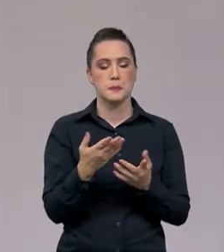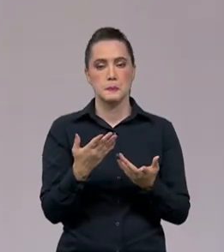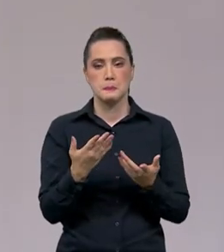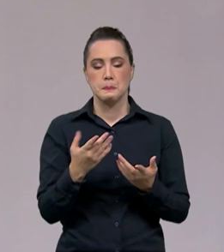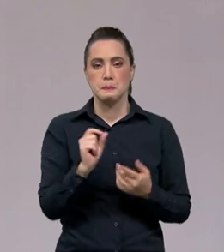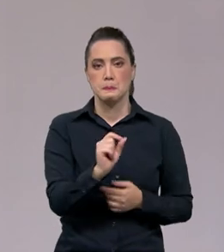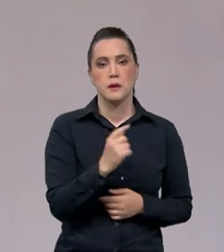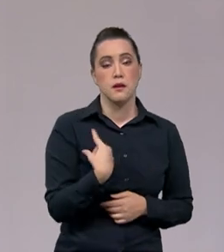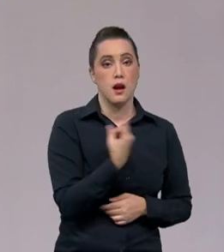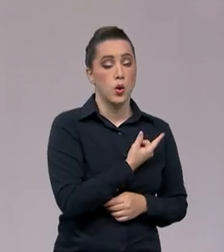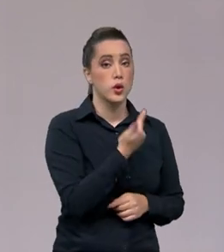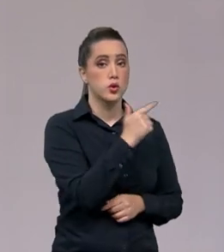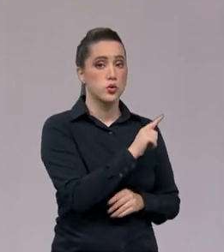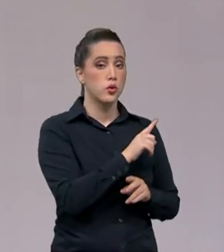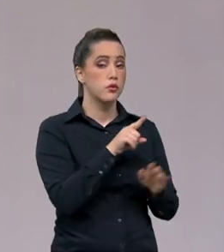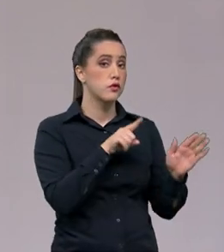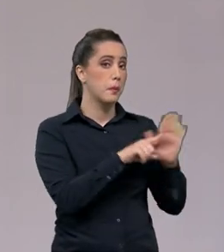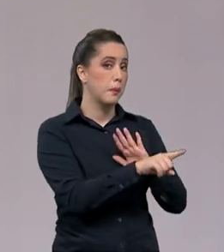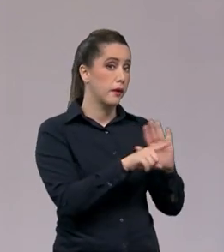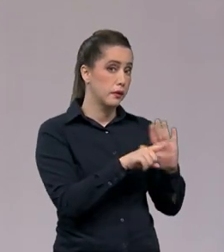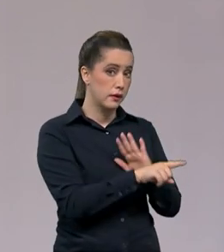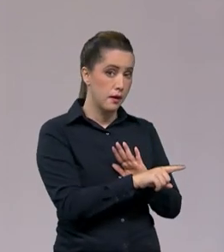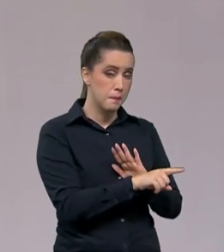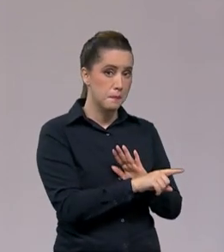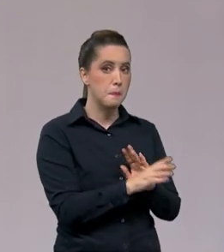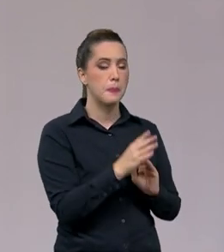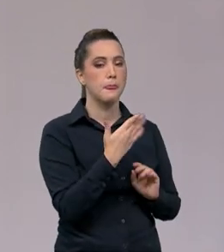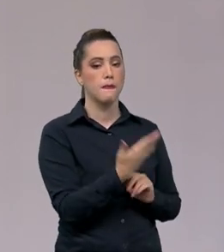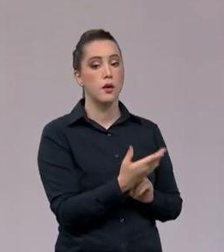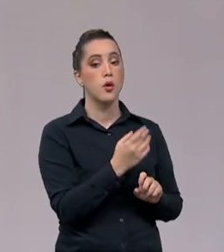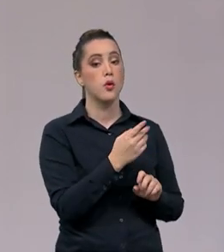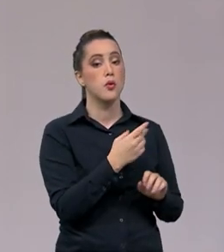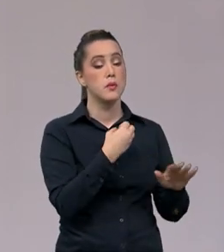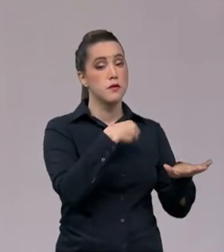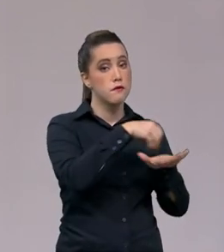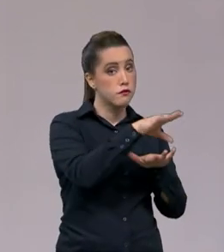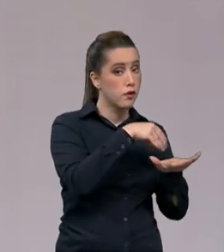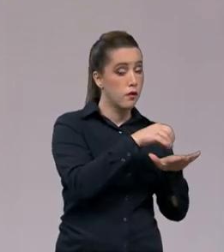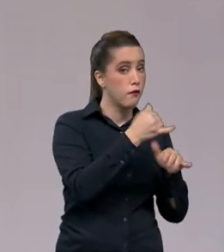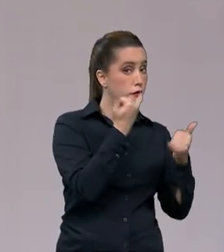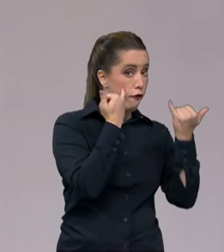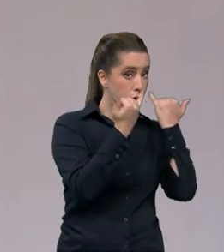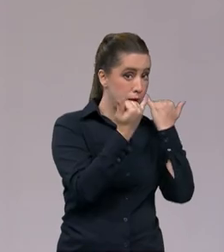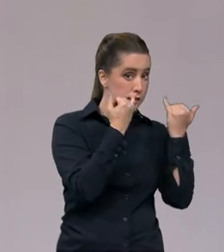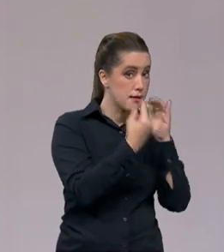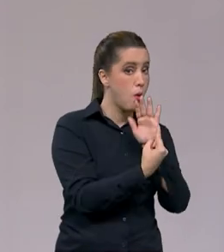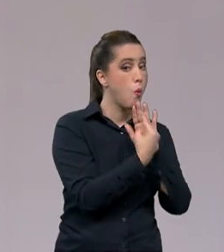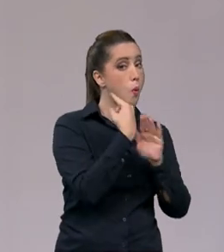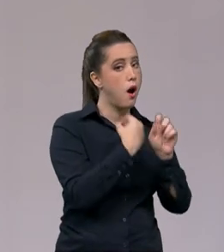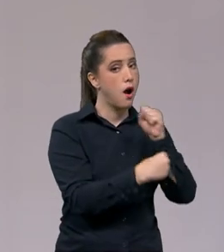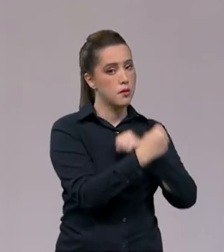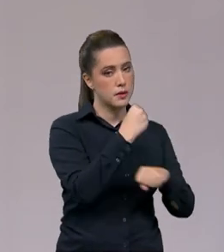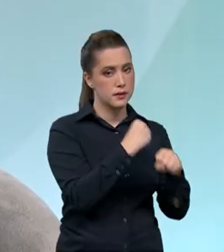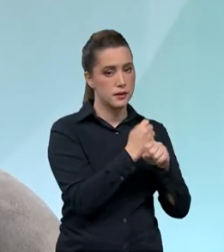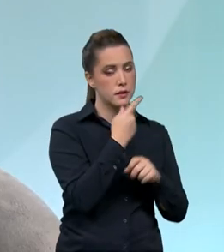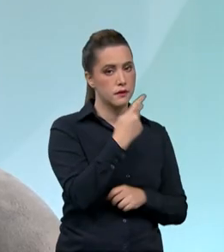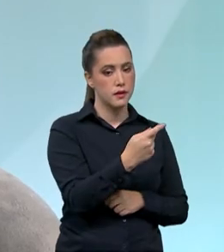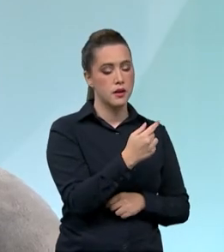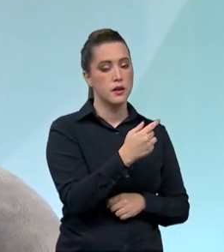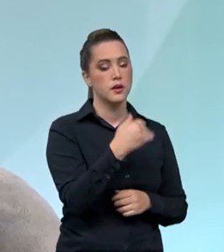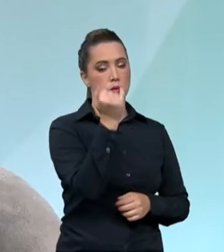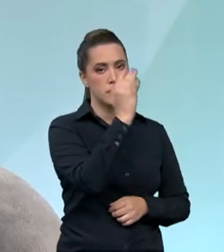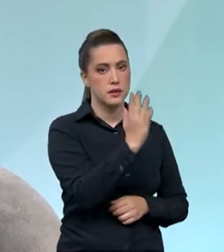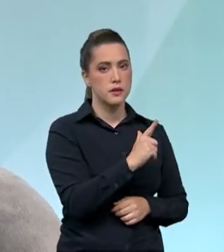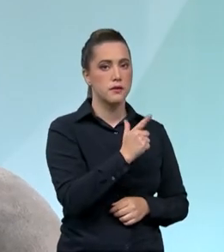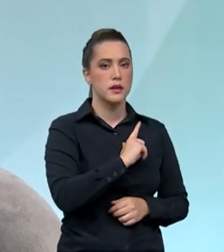repercutir com o senhor, presidente Silvio, é uma notícia do ano passado, informando que o Brasil vai receber, vai